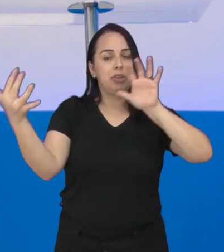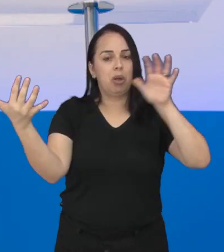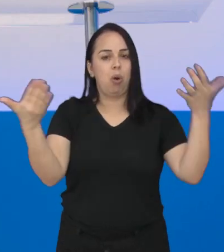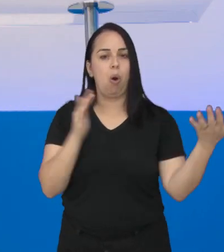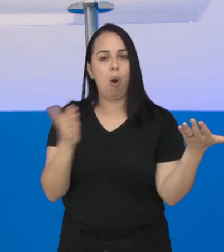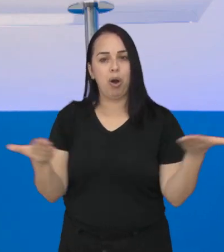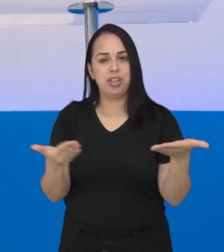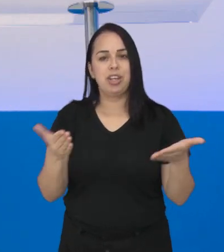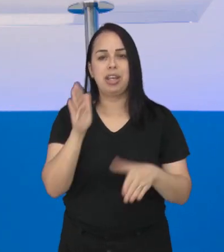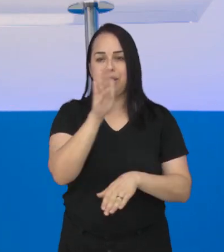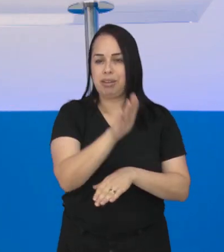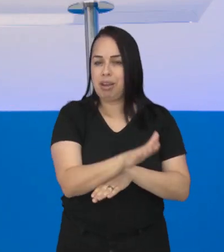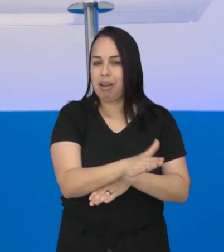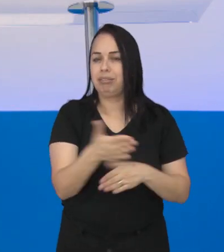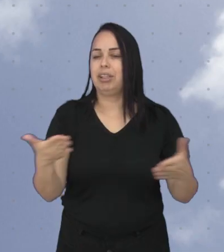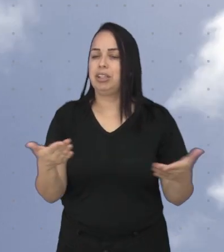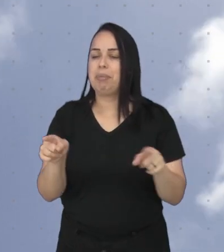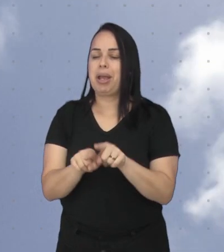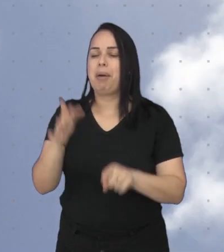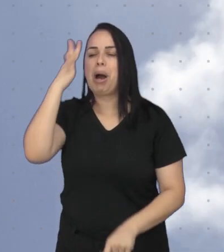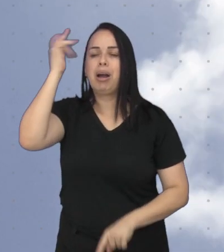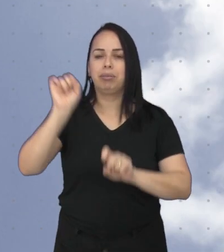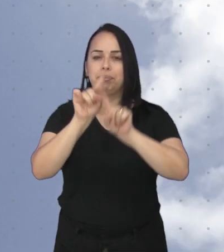tempo na tarde de hoje e também amanhã?